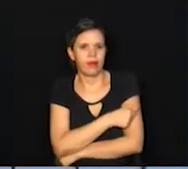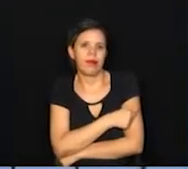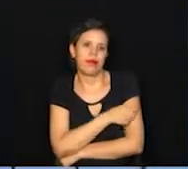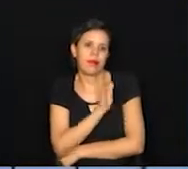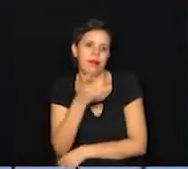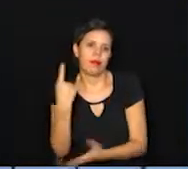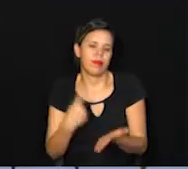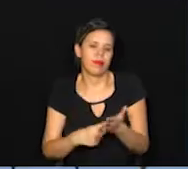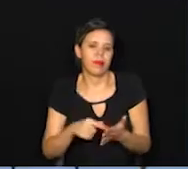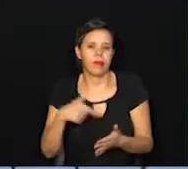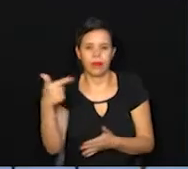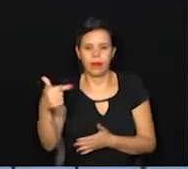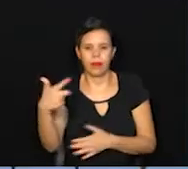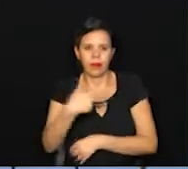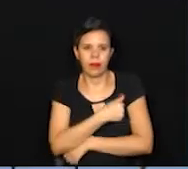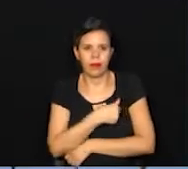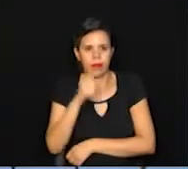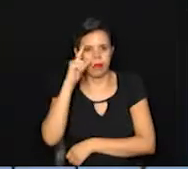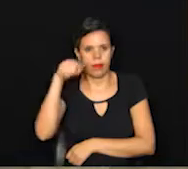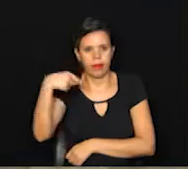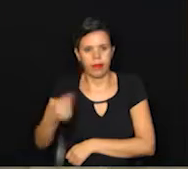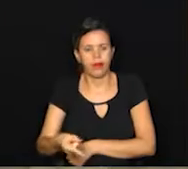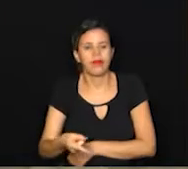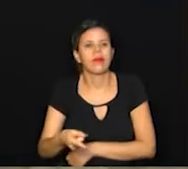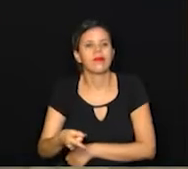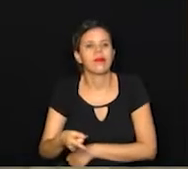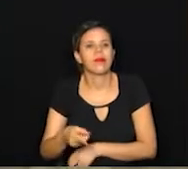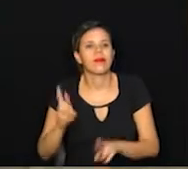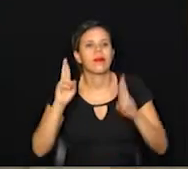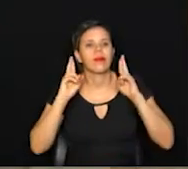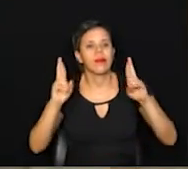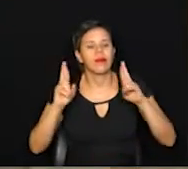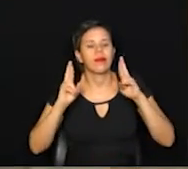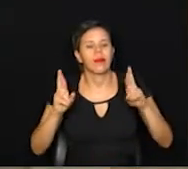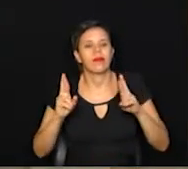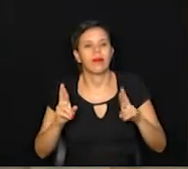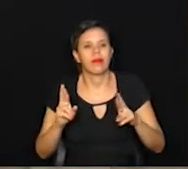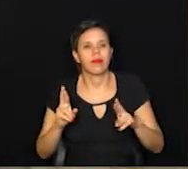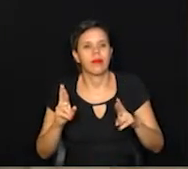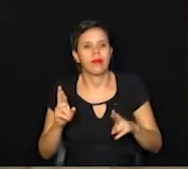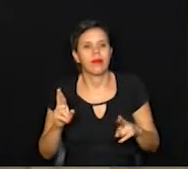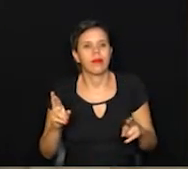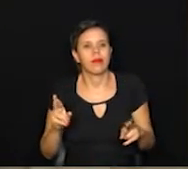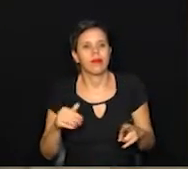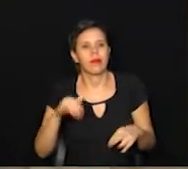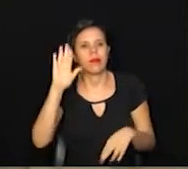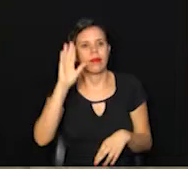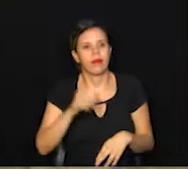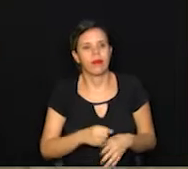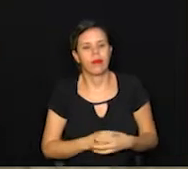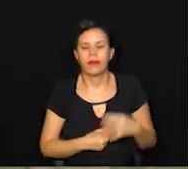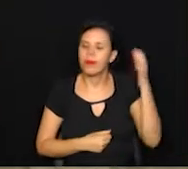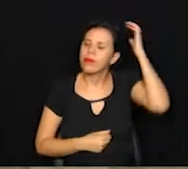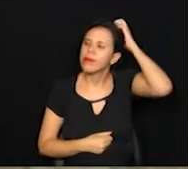eles já agendam a segunda dose também. Estamos torcendo aí para que tenha mais